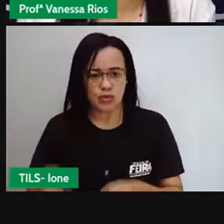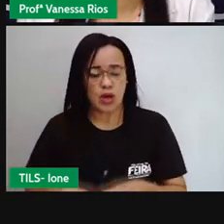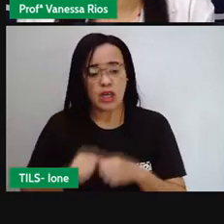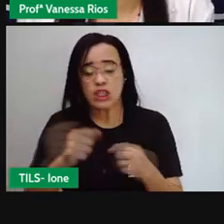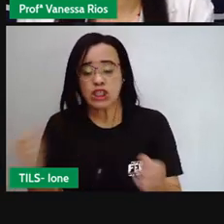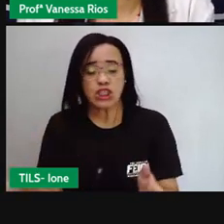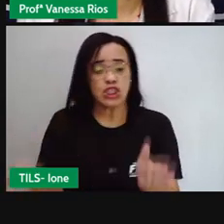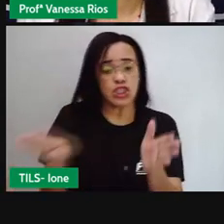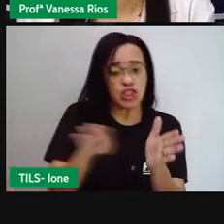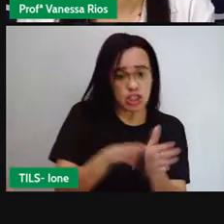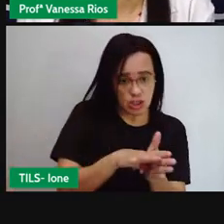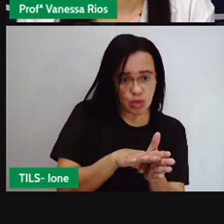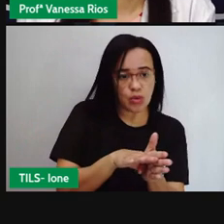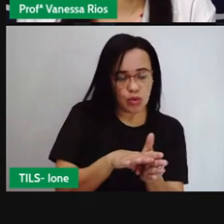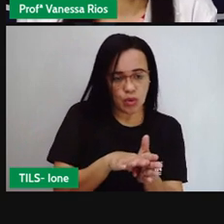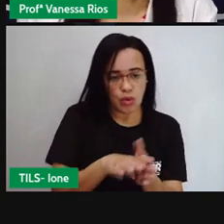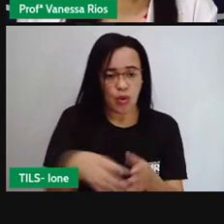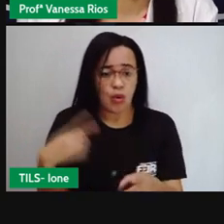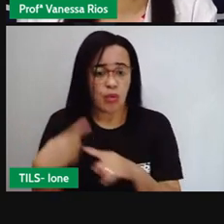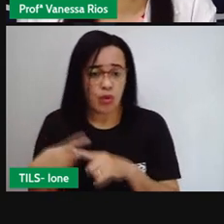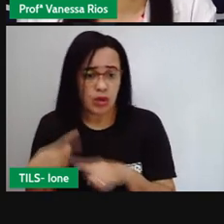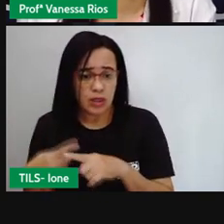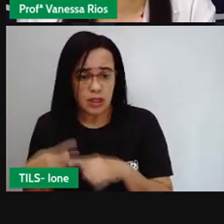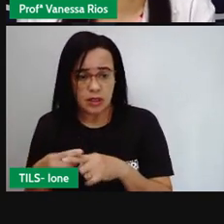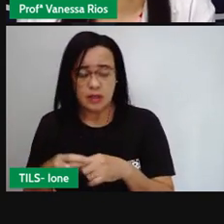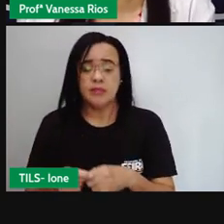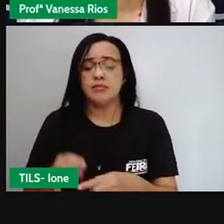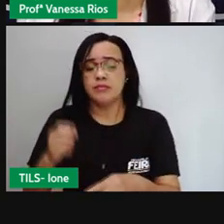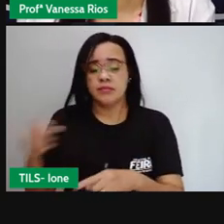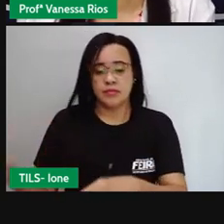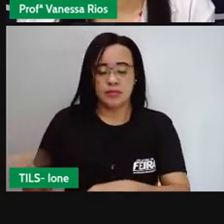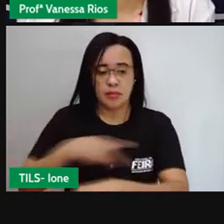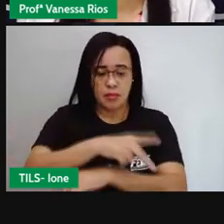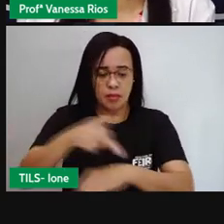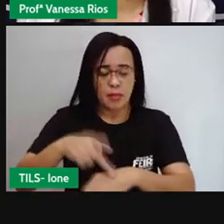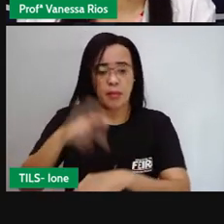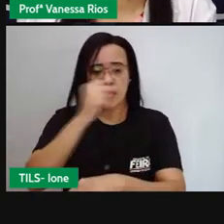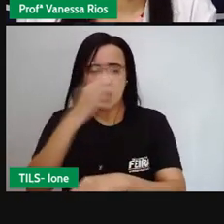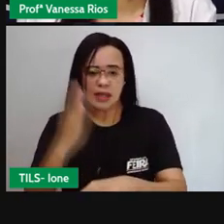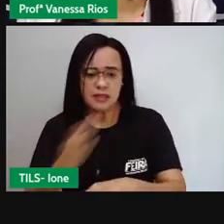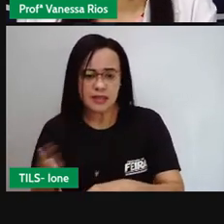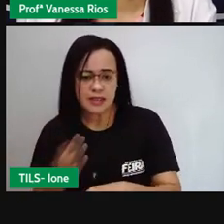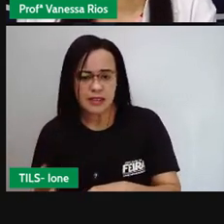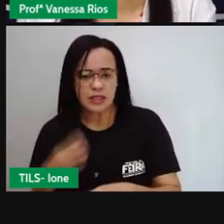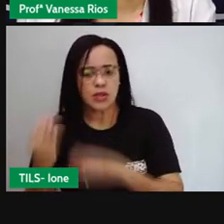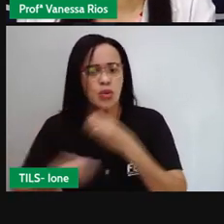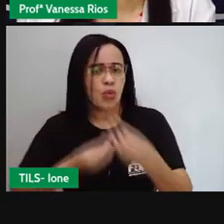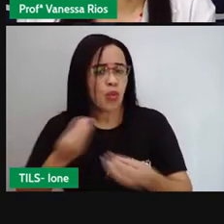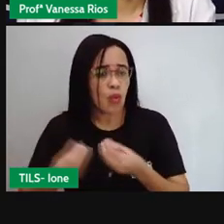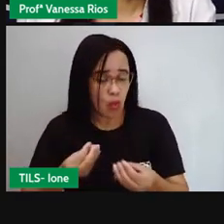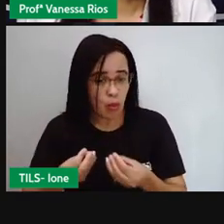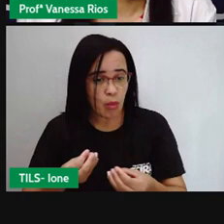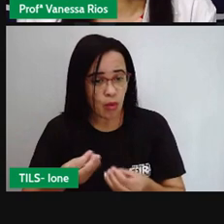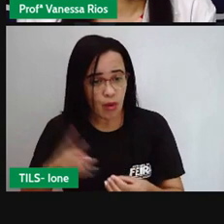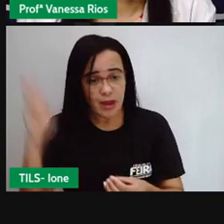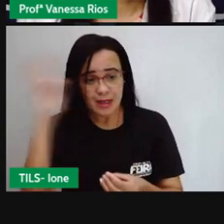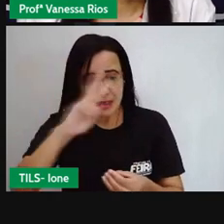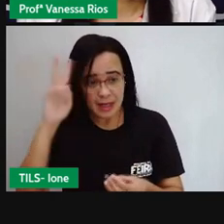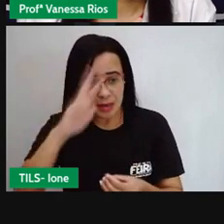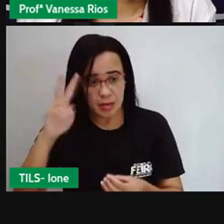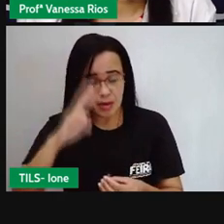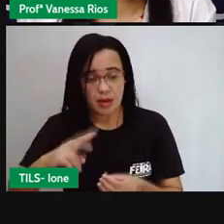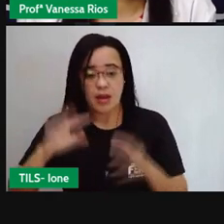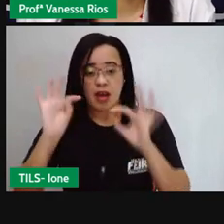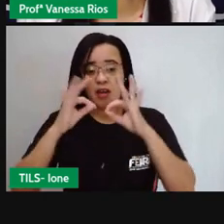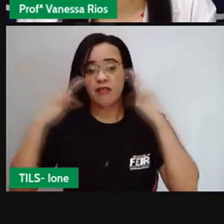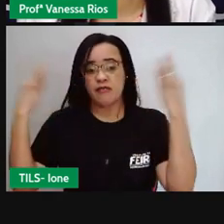do príncipe regente Dom João. A gente já viu que a família real, né? Fugindo das tropas de Napoleão